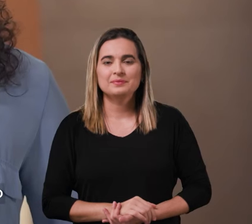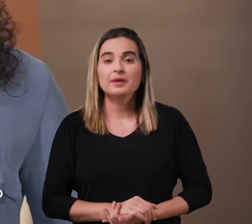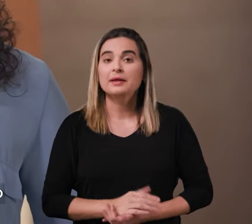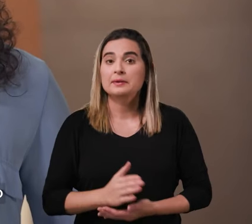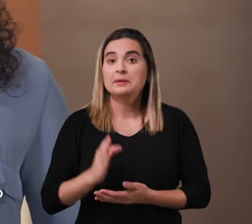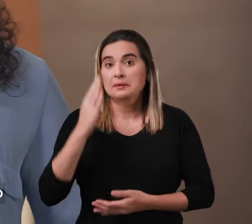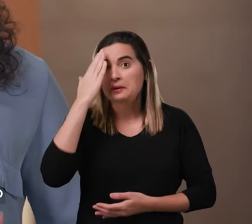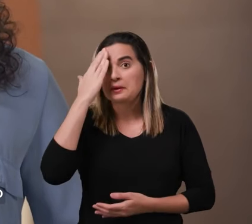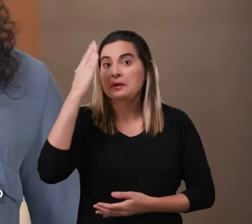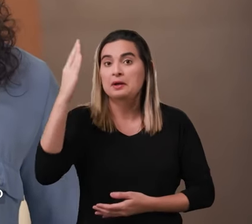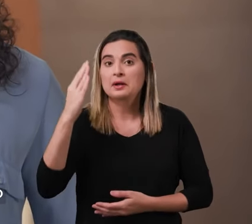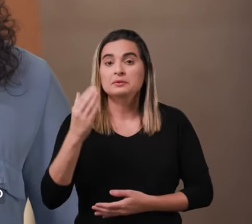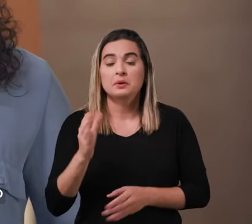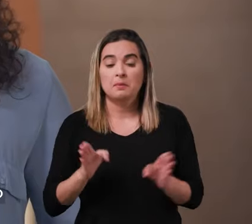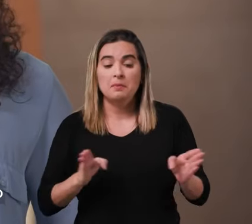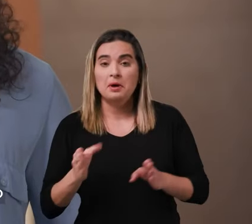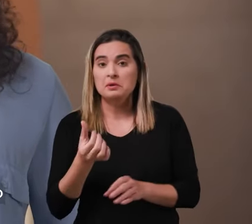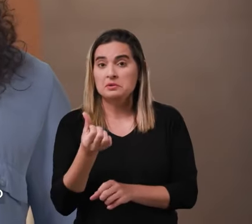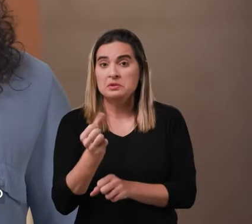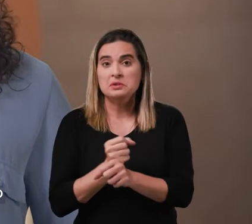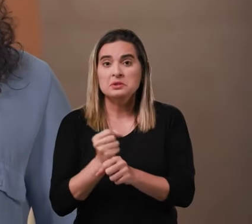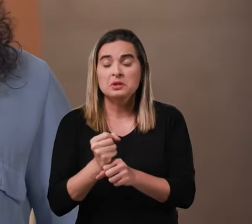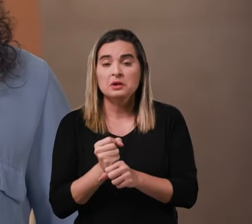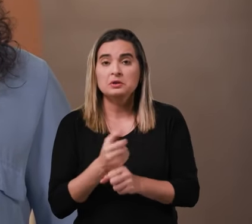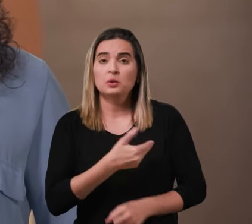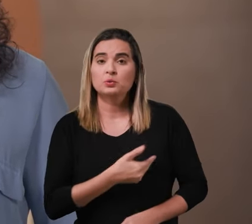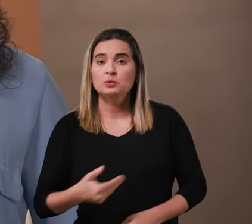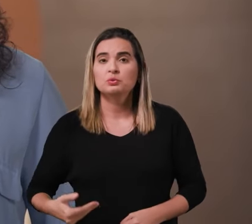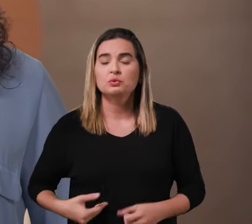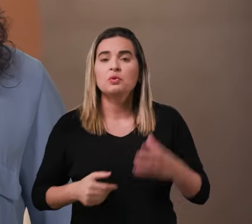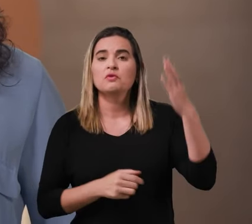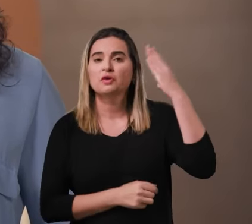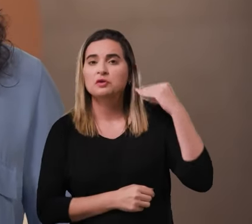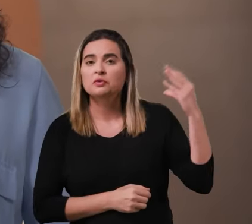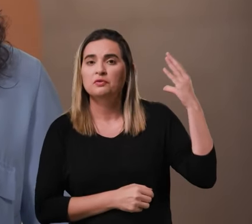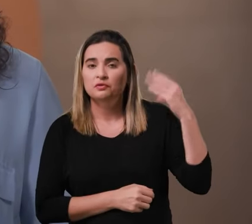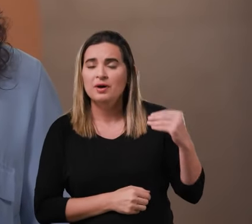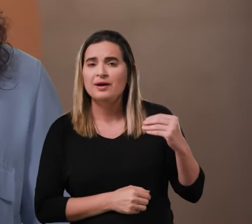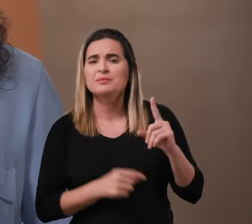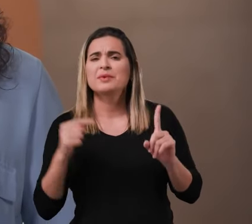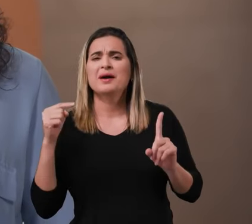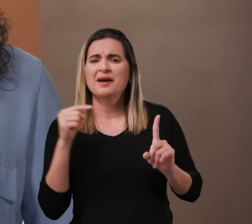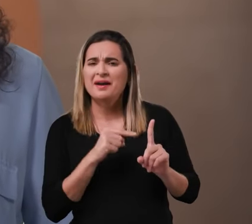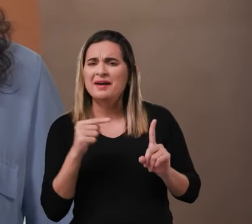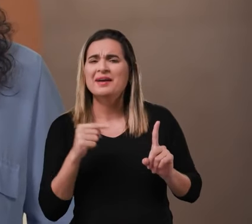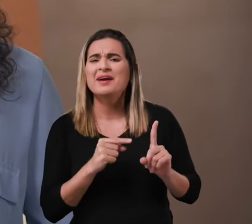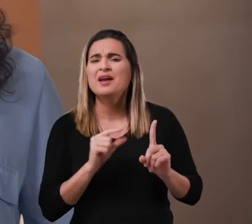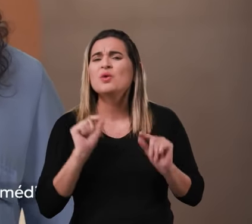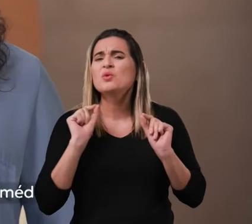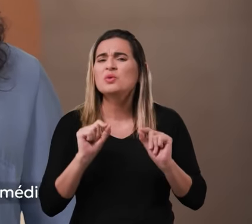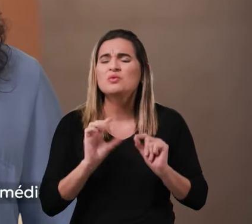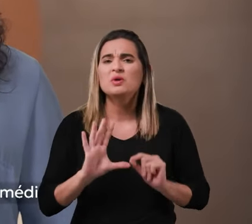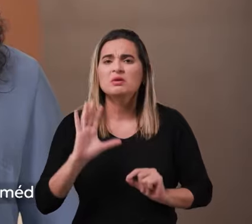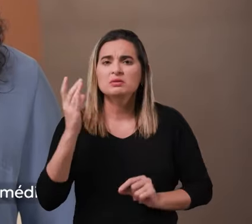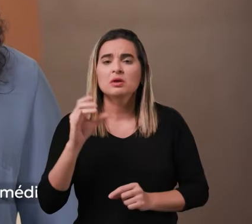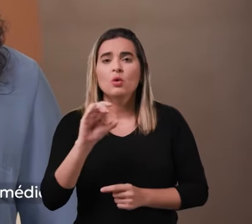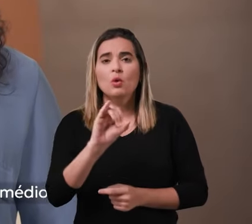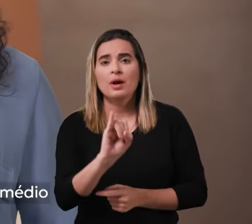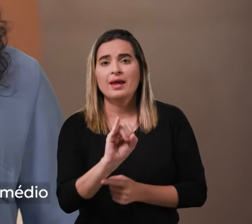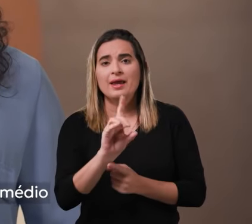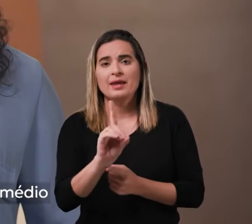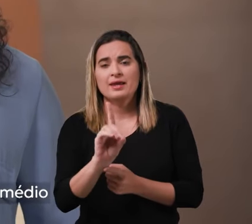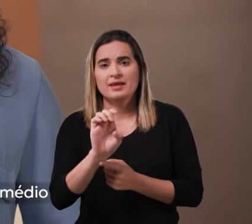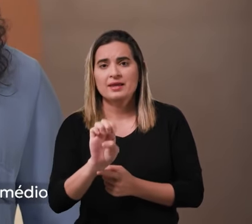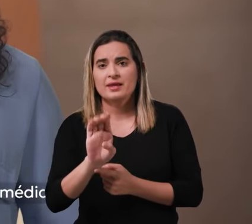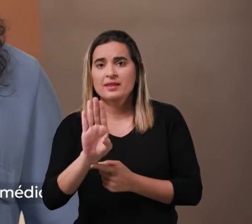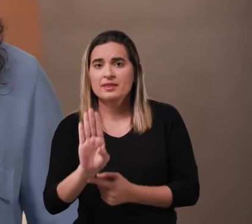Graças aos seis anos de desgoverno da professora Fátima, o Rio Grande do Norte teve o pior desempenho do Brasil